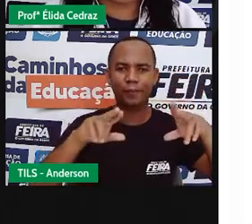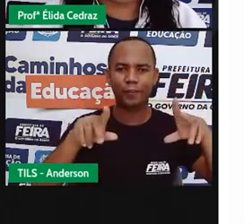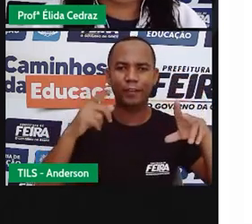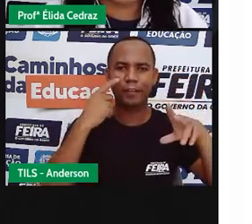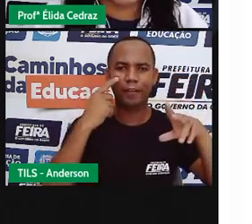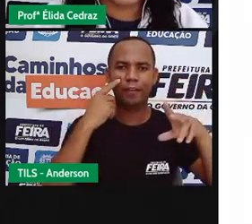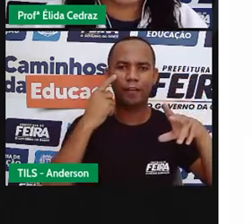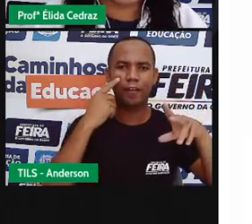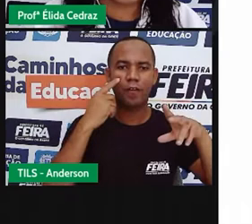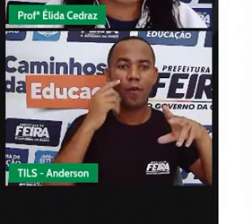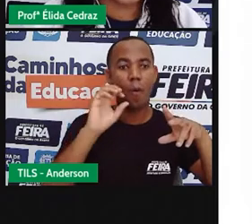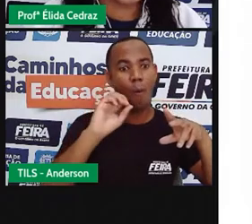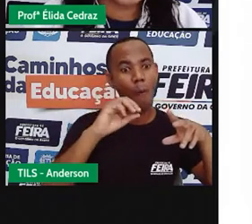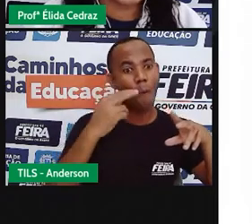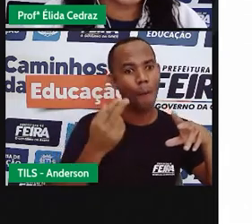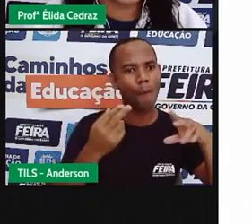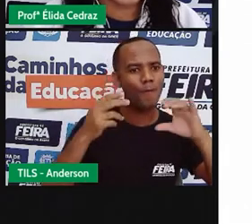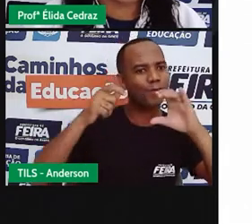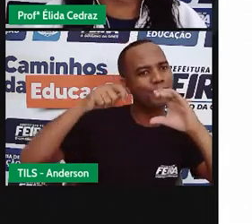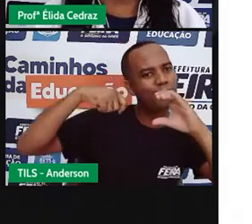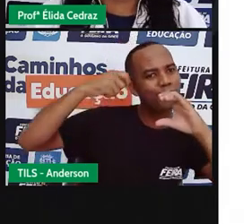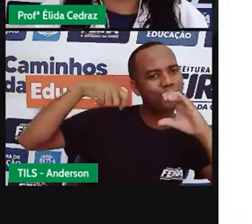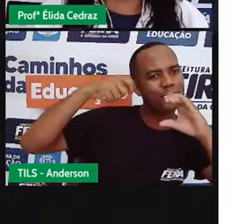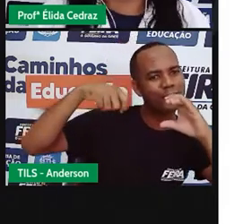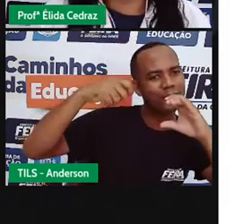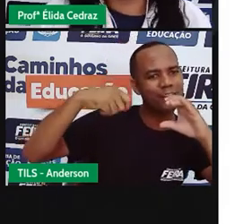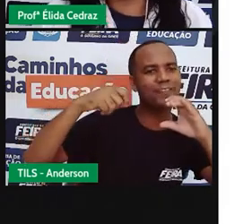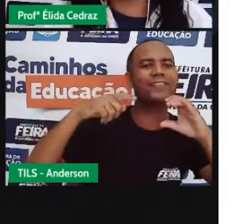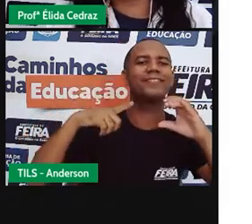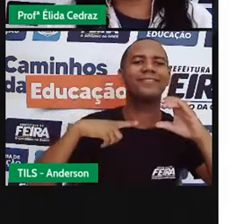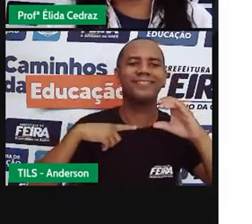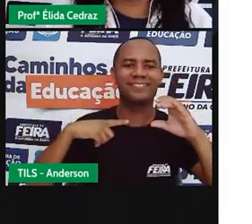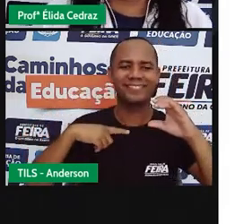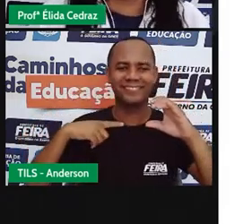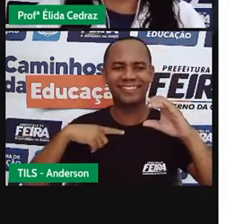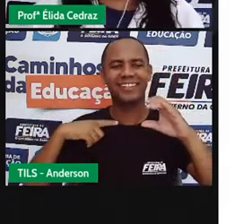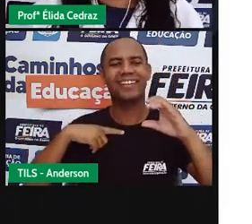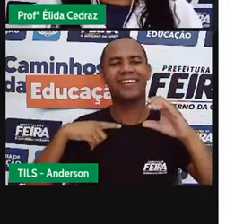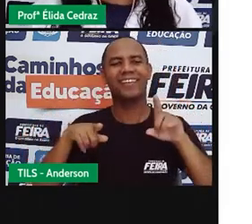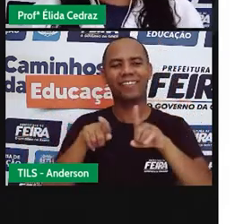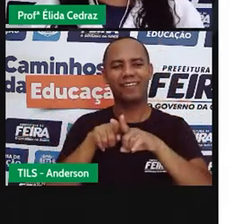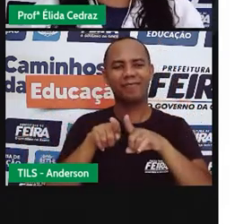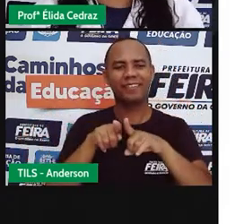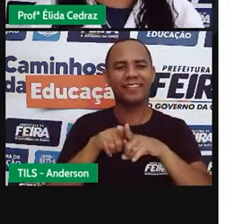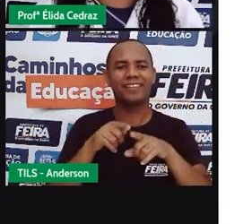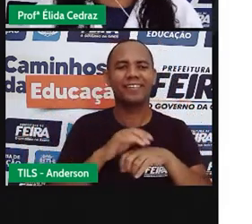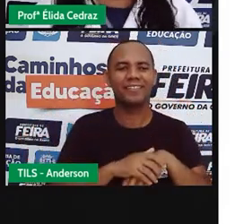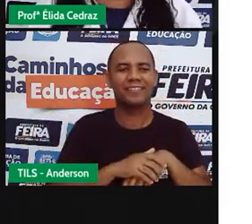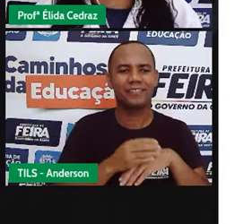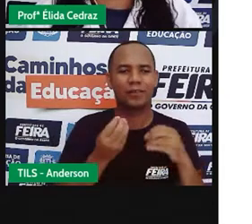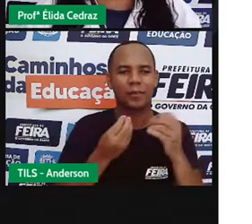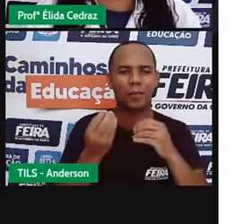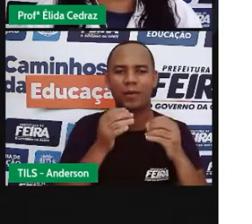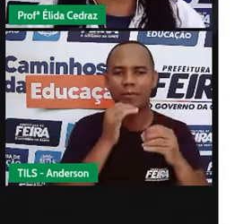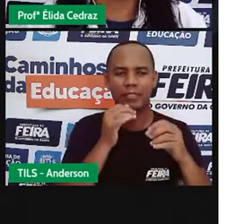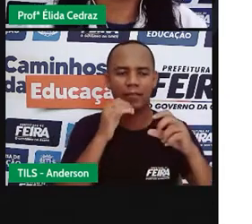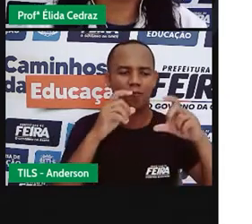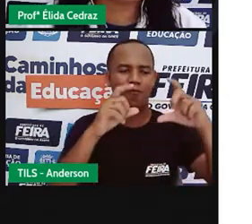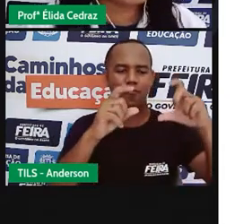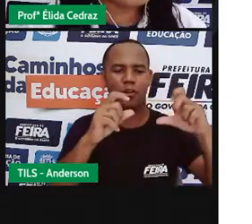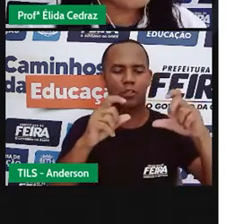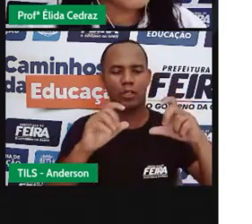nessas matérias de notícias online, as imagens vão estar estáticas, paradinhas, como as fotos,